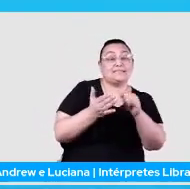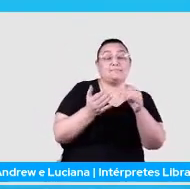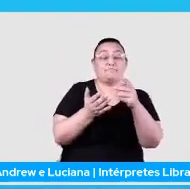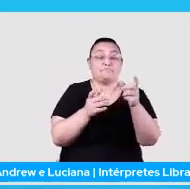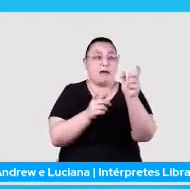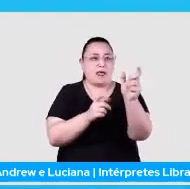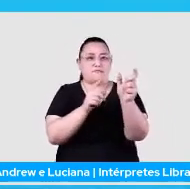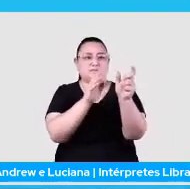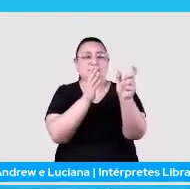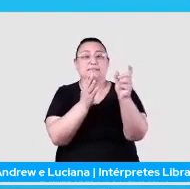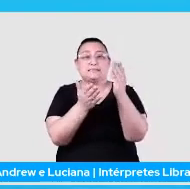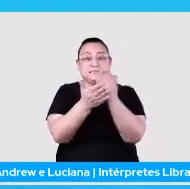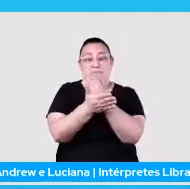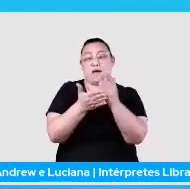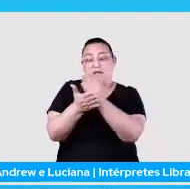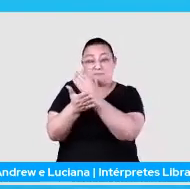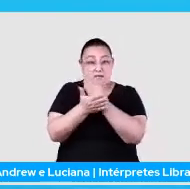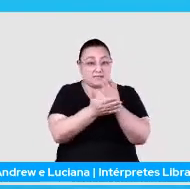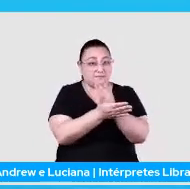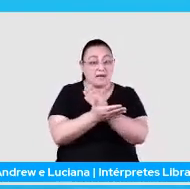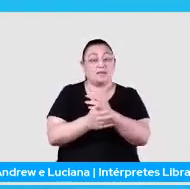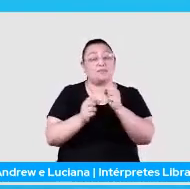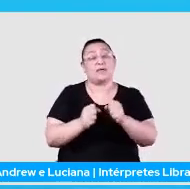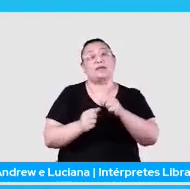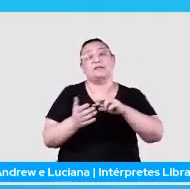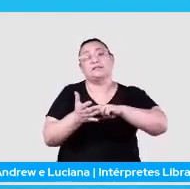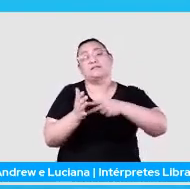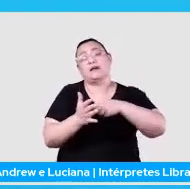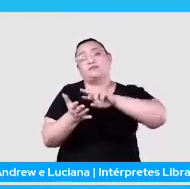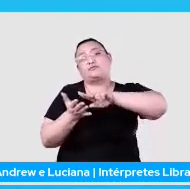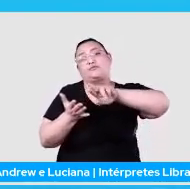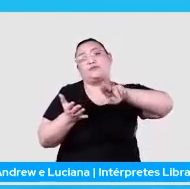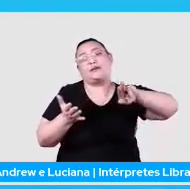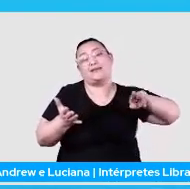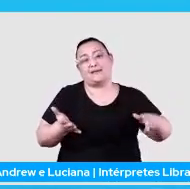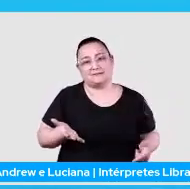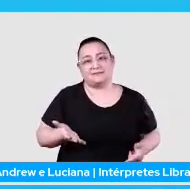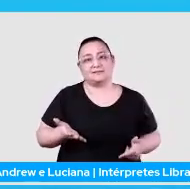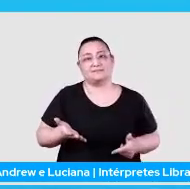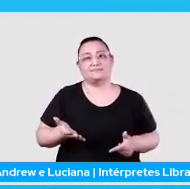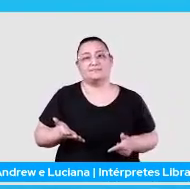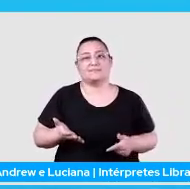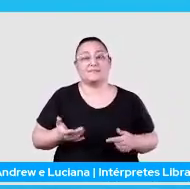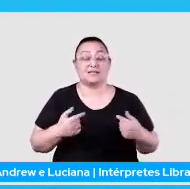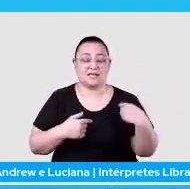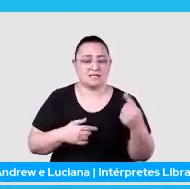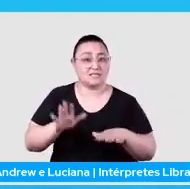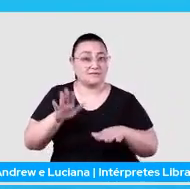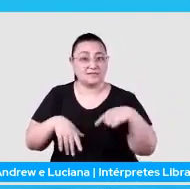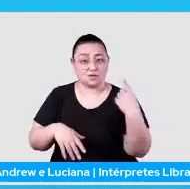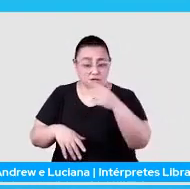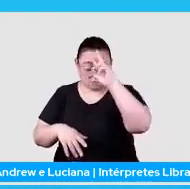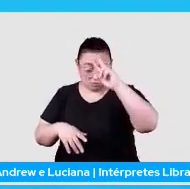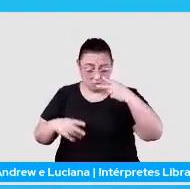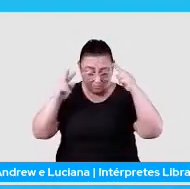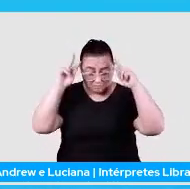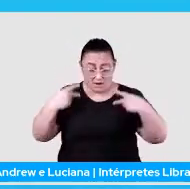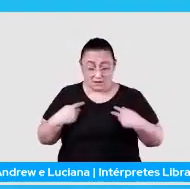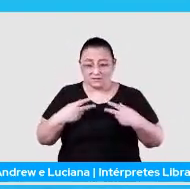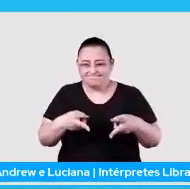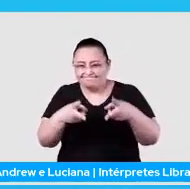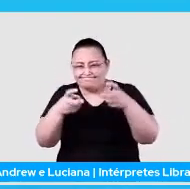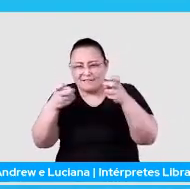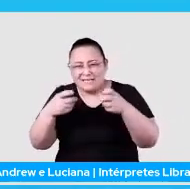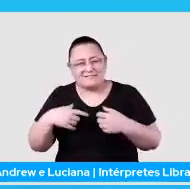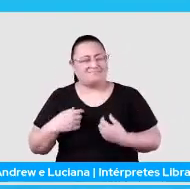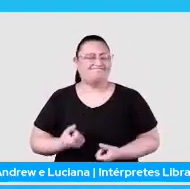trabalho com essa parte de desambiguação também, a gente se depara com entidades que até nós mesmos, humanos, a gente olha para a sentença